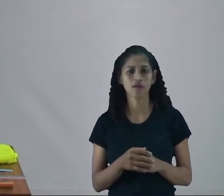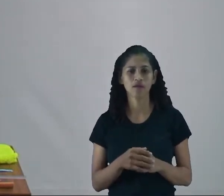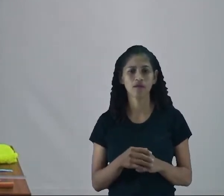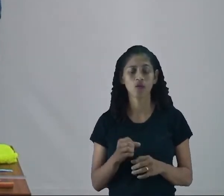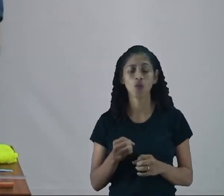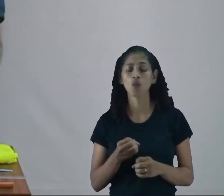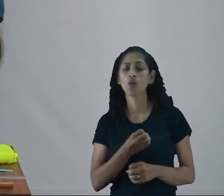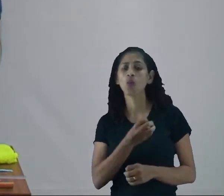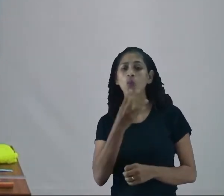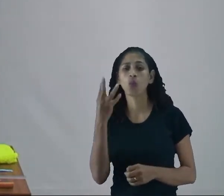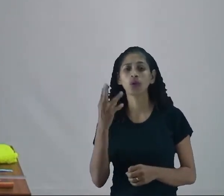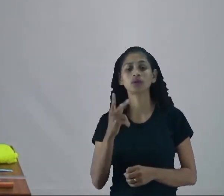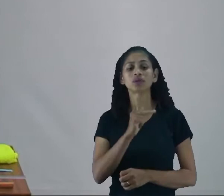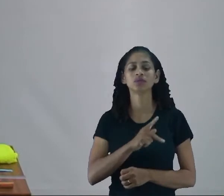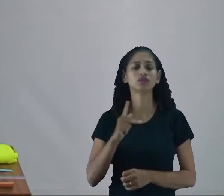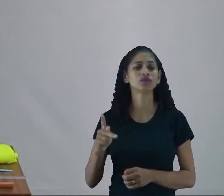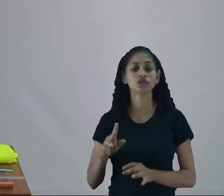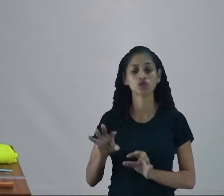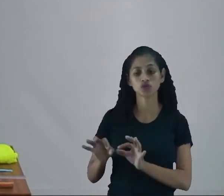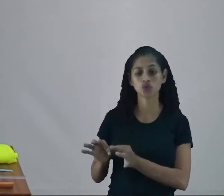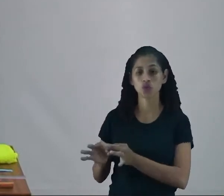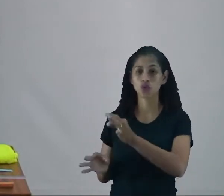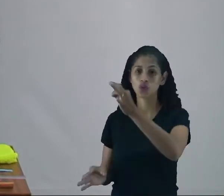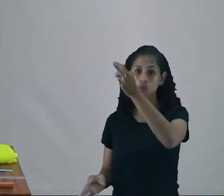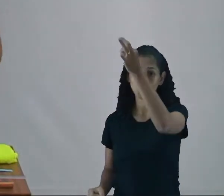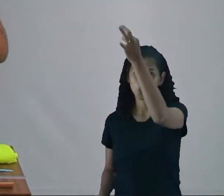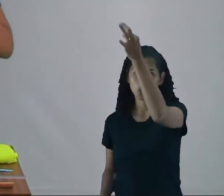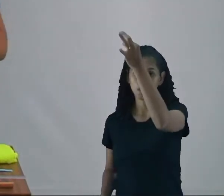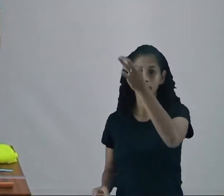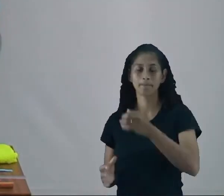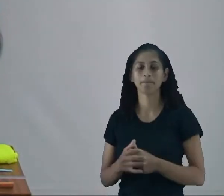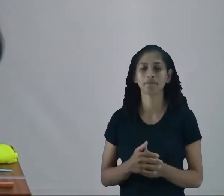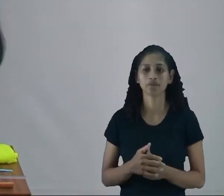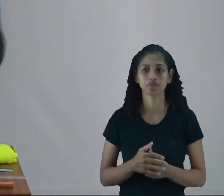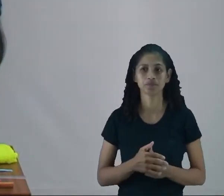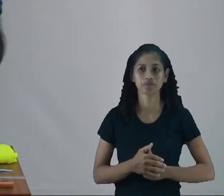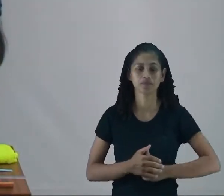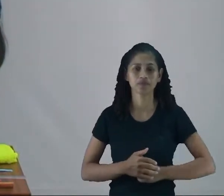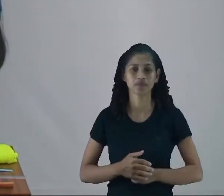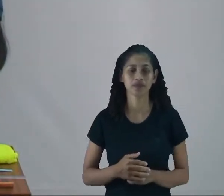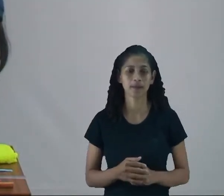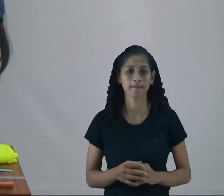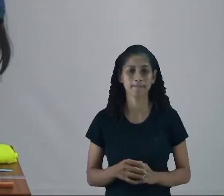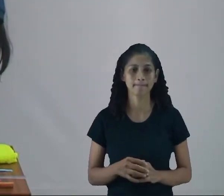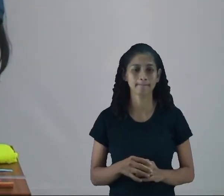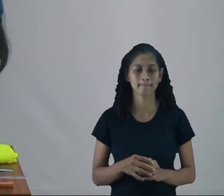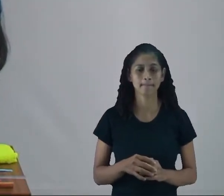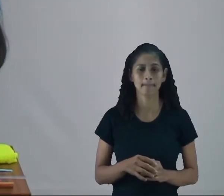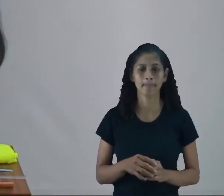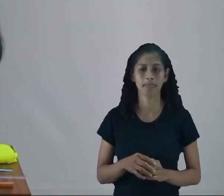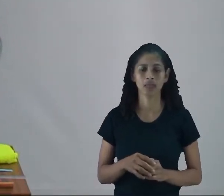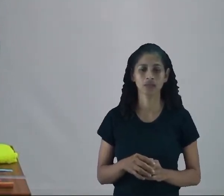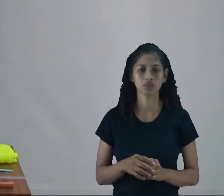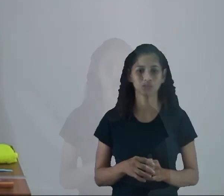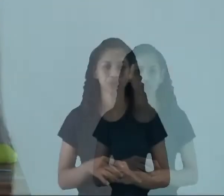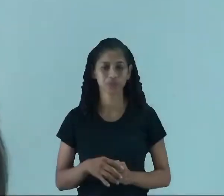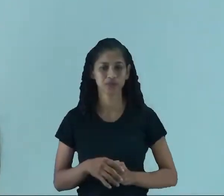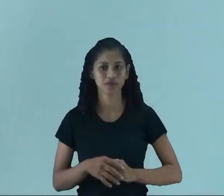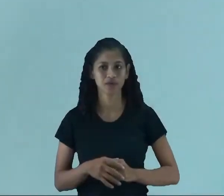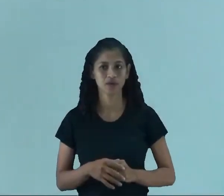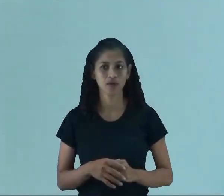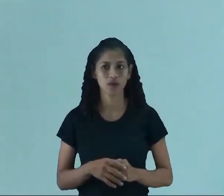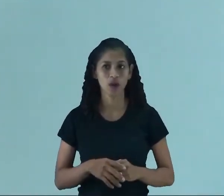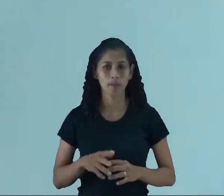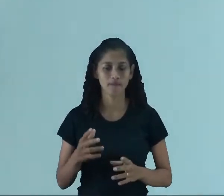a professora mede. Eu vou pegar a trena, vou colocar aqui nos meus pés, né? Calçada mesmo, né? Isso